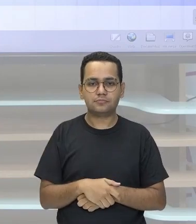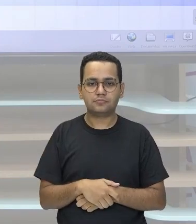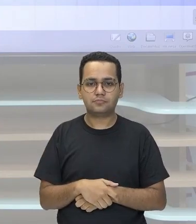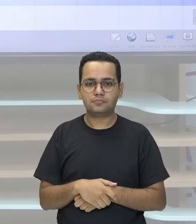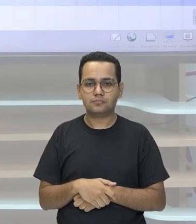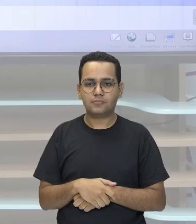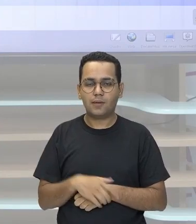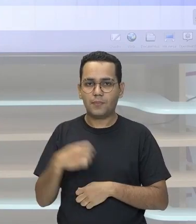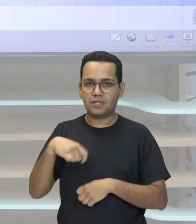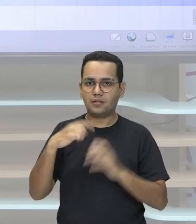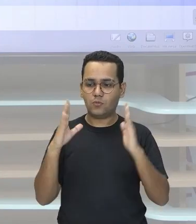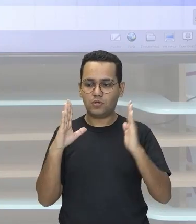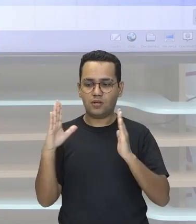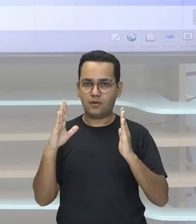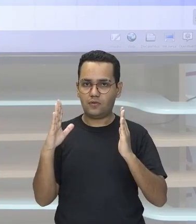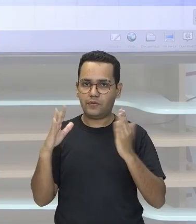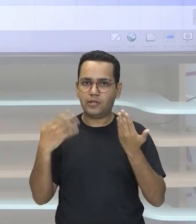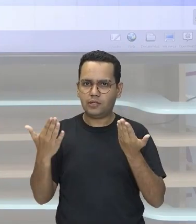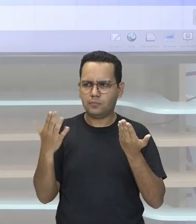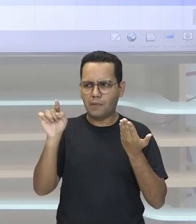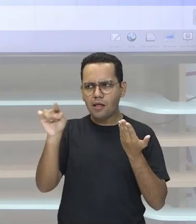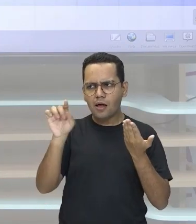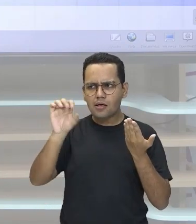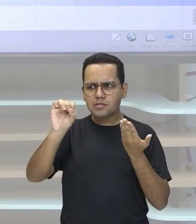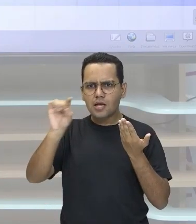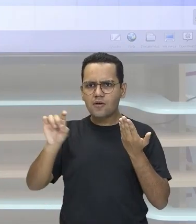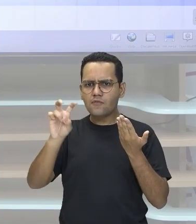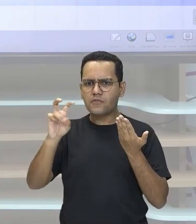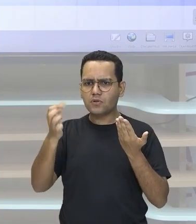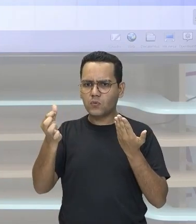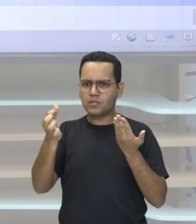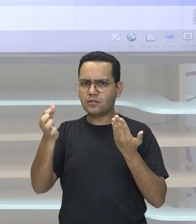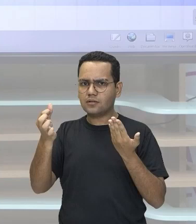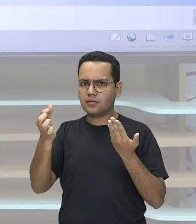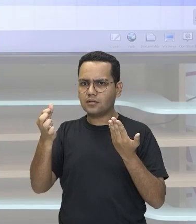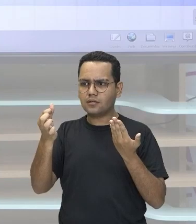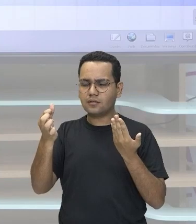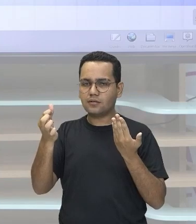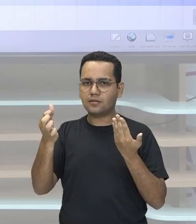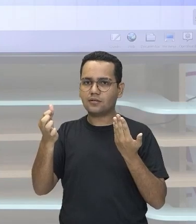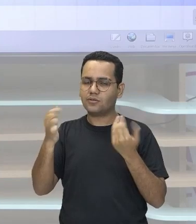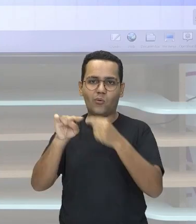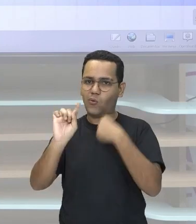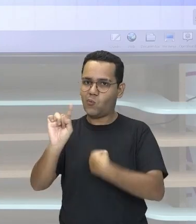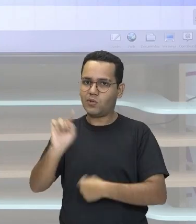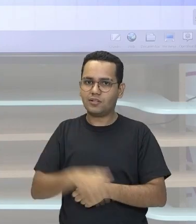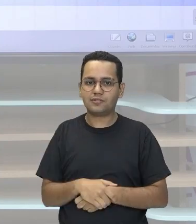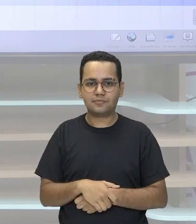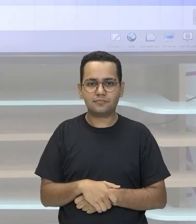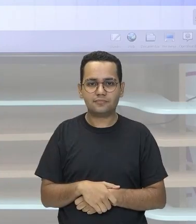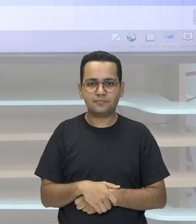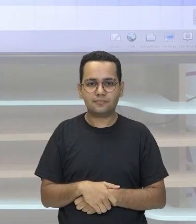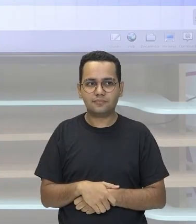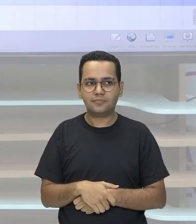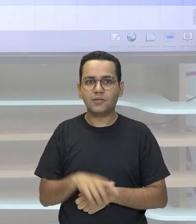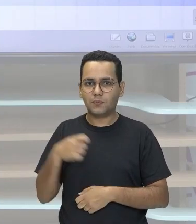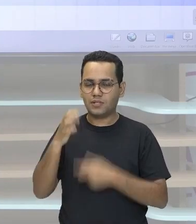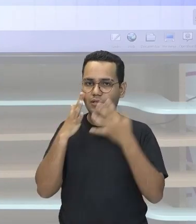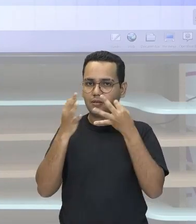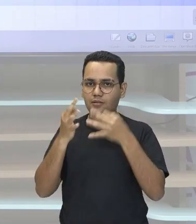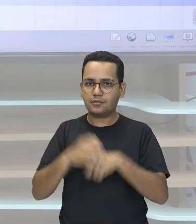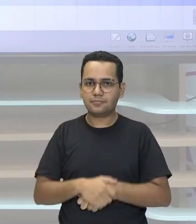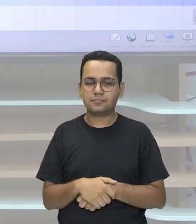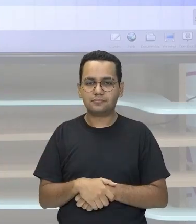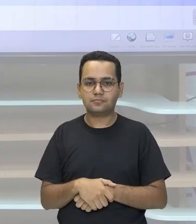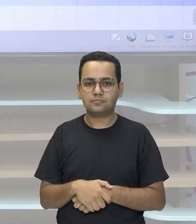ali nós temos 0,56 Você tem que estar atento A esses detalhes São mínimos Mas eu tenho que estar atento A esses detalhes